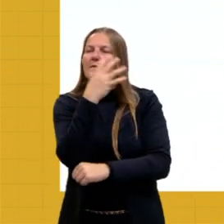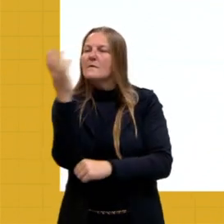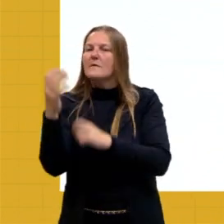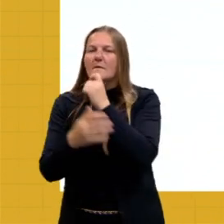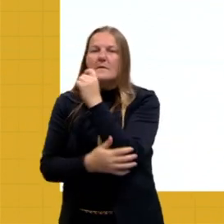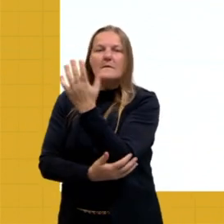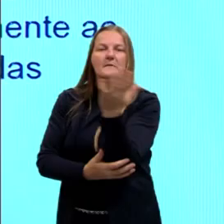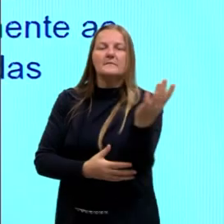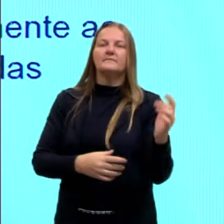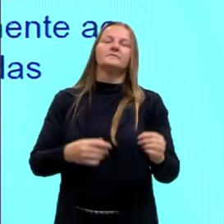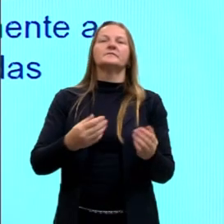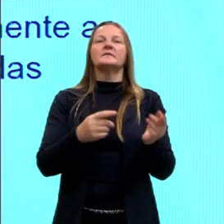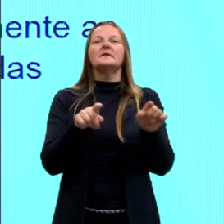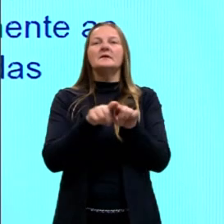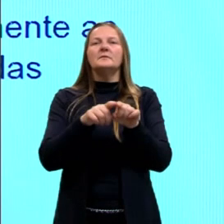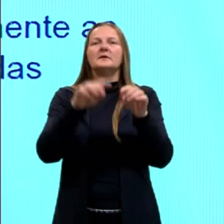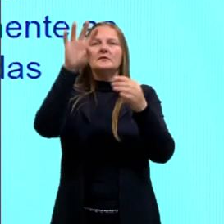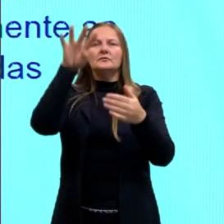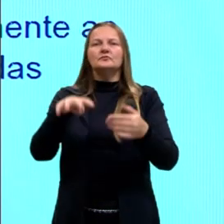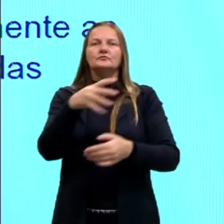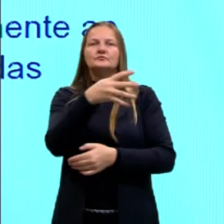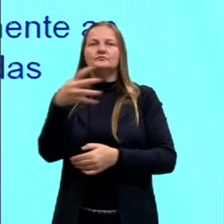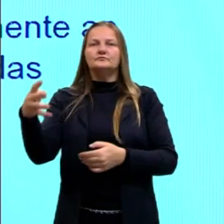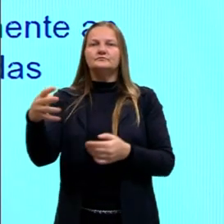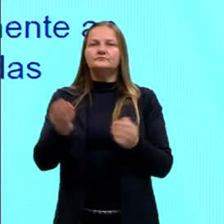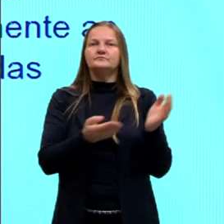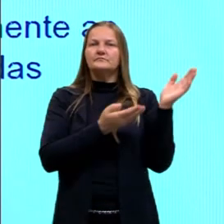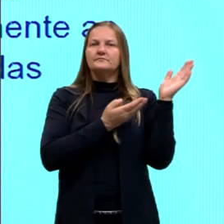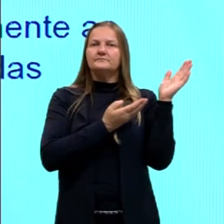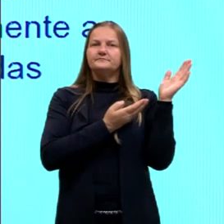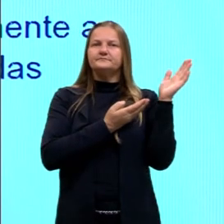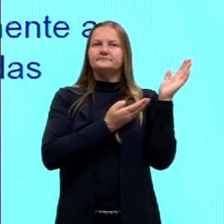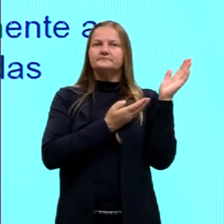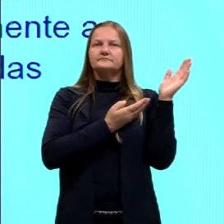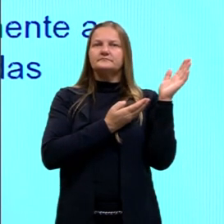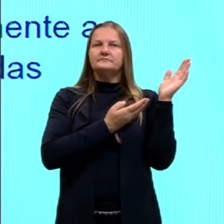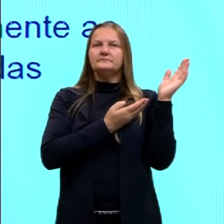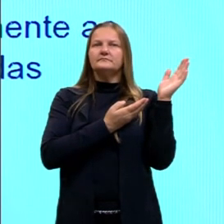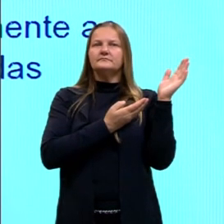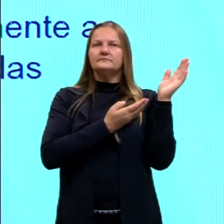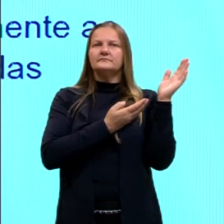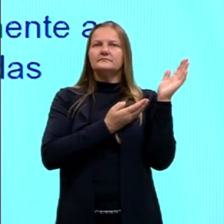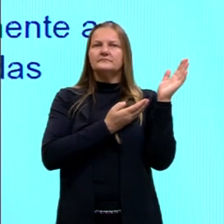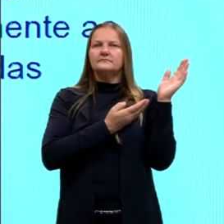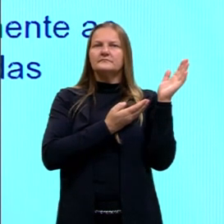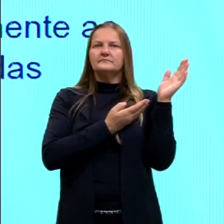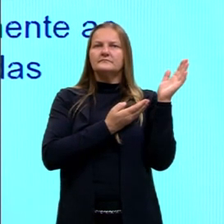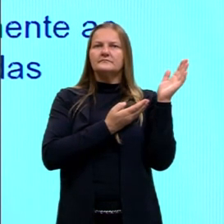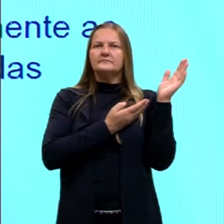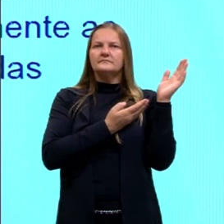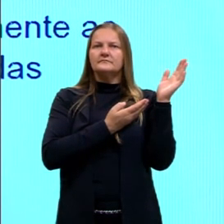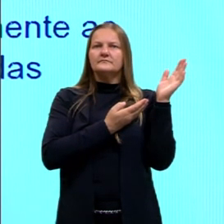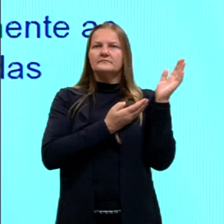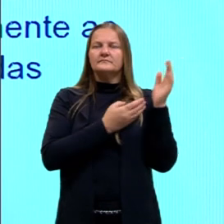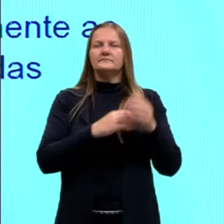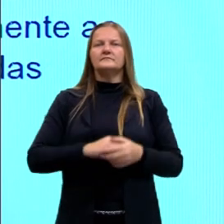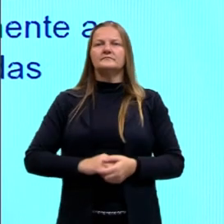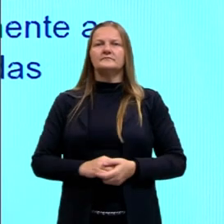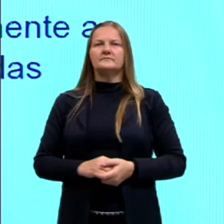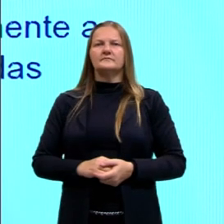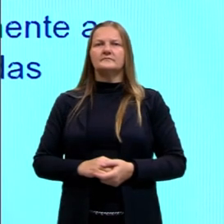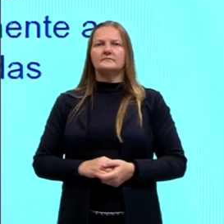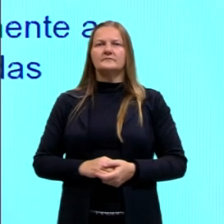para vocês, ó, um quadrinho sobre esse tipo de fonte, né, as fontes renováveis e as não renováveis.